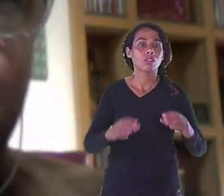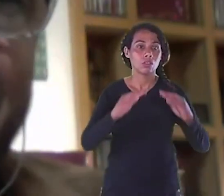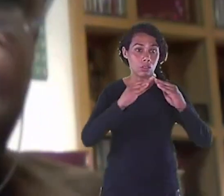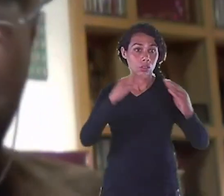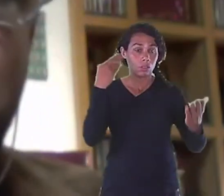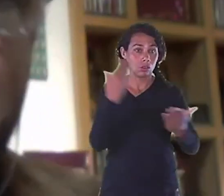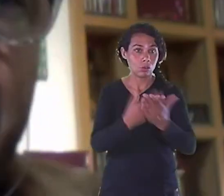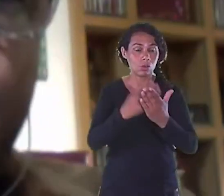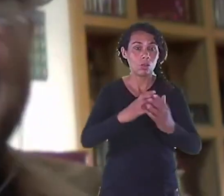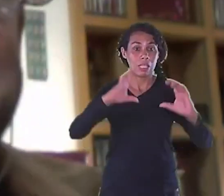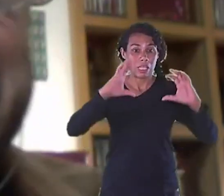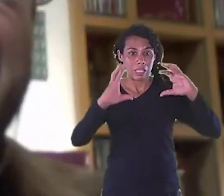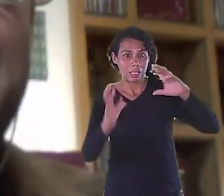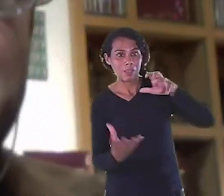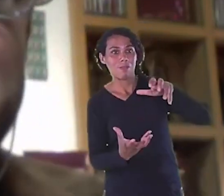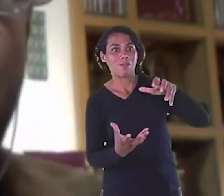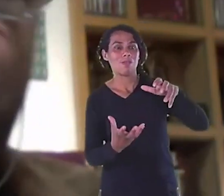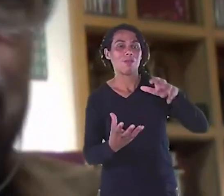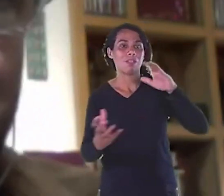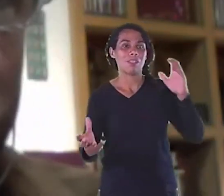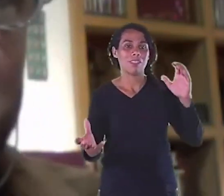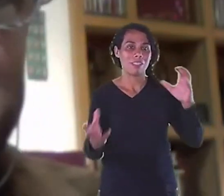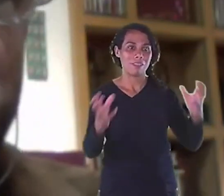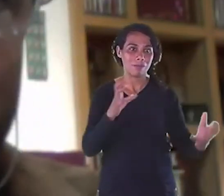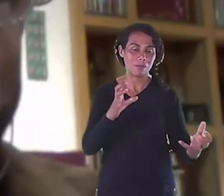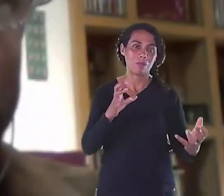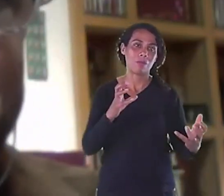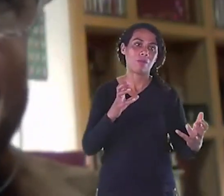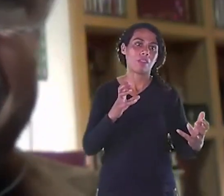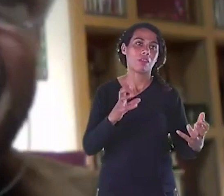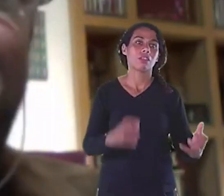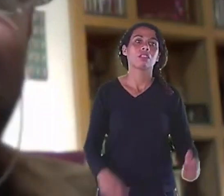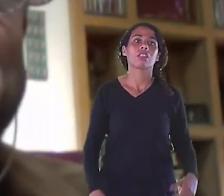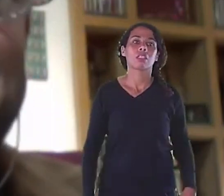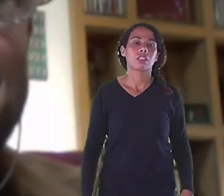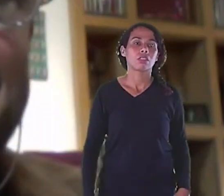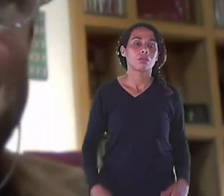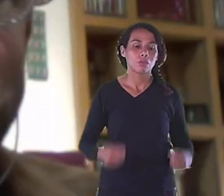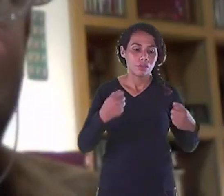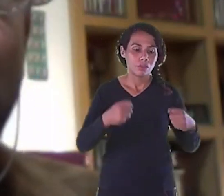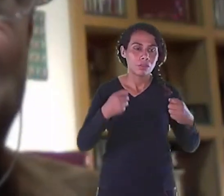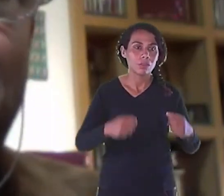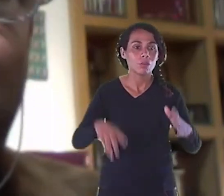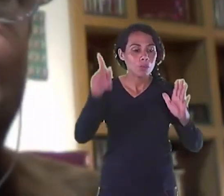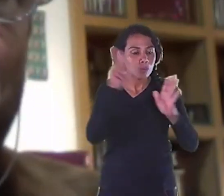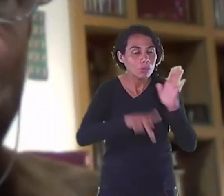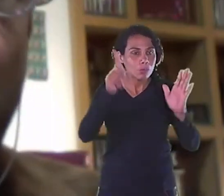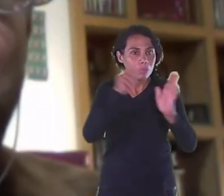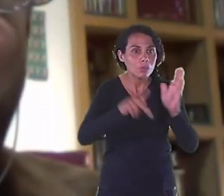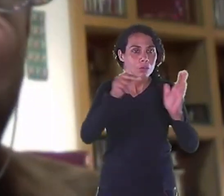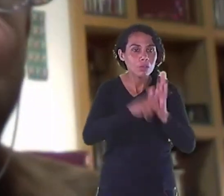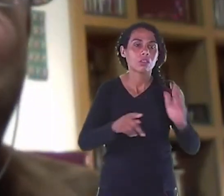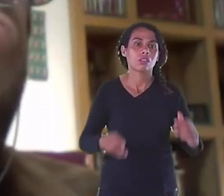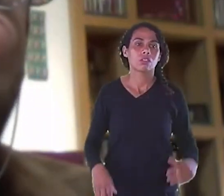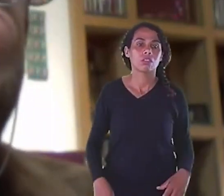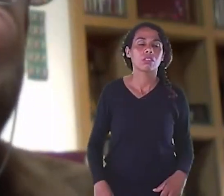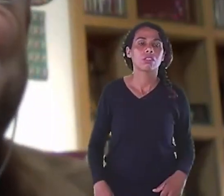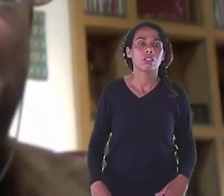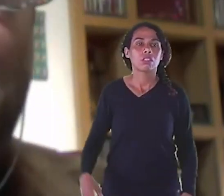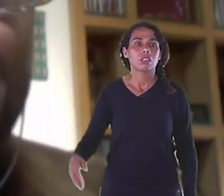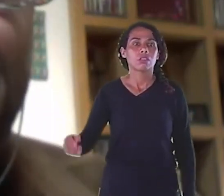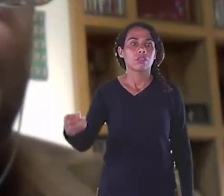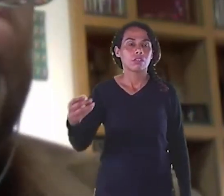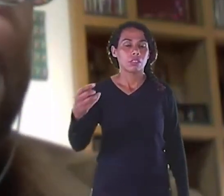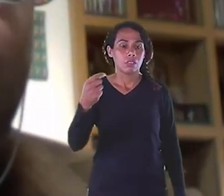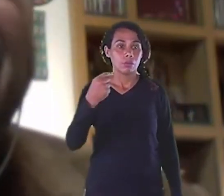Deixaria alguém Tocar uma linha Na obra sua Da Escola Guignard Aí ele falou assim Eu não tinha dúvida Do barro